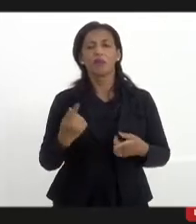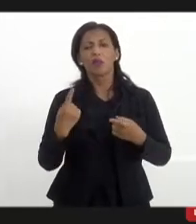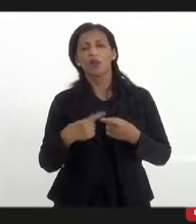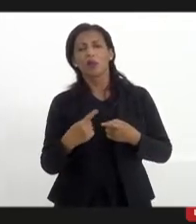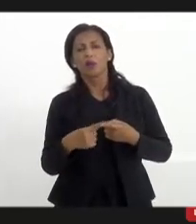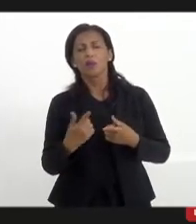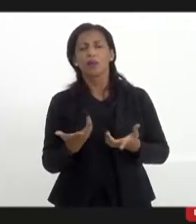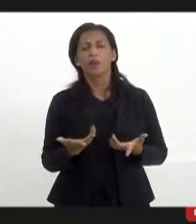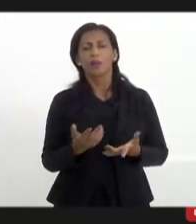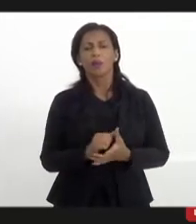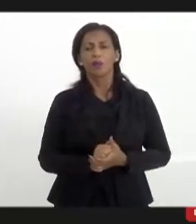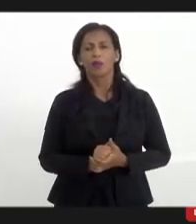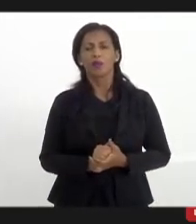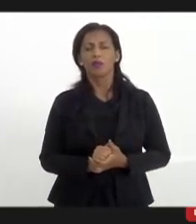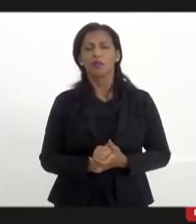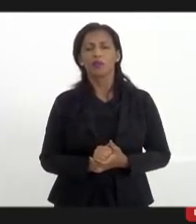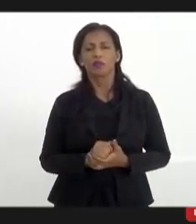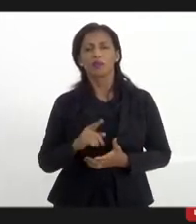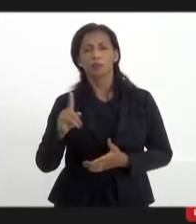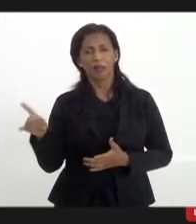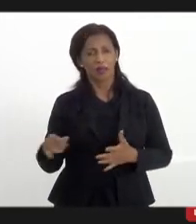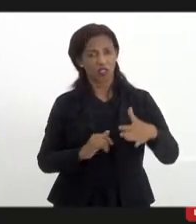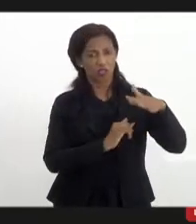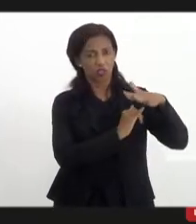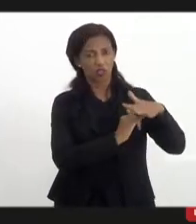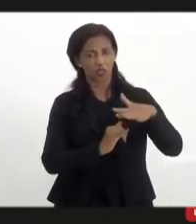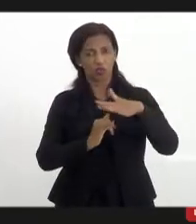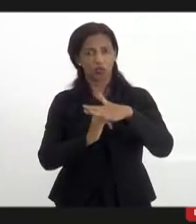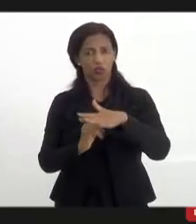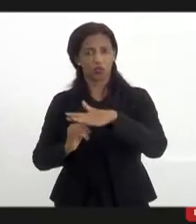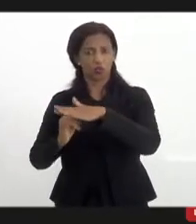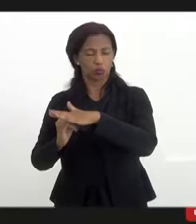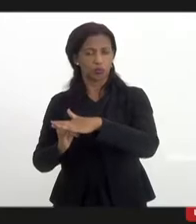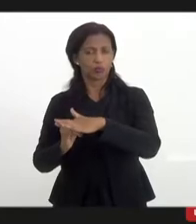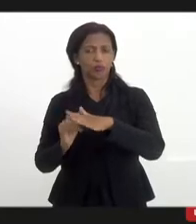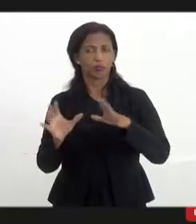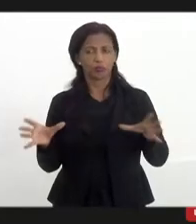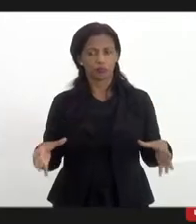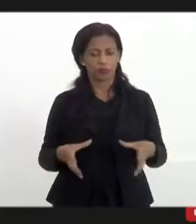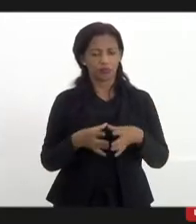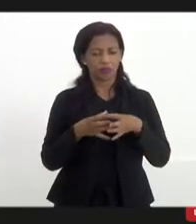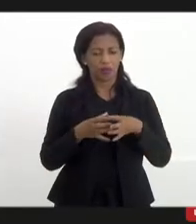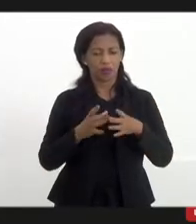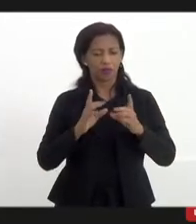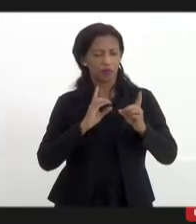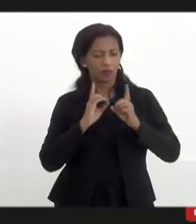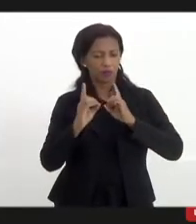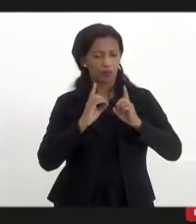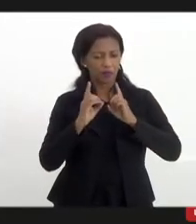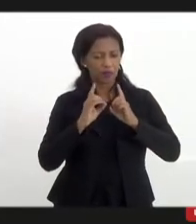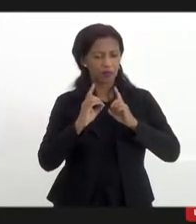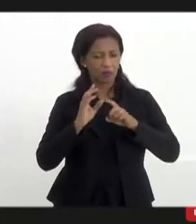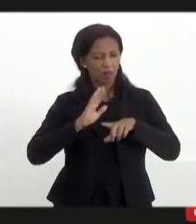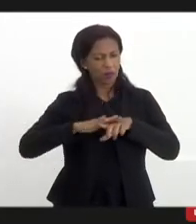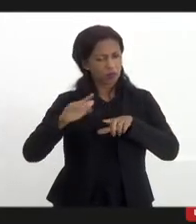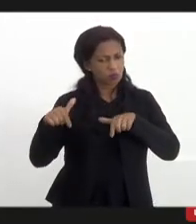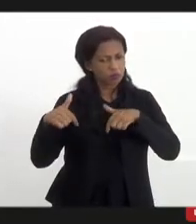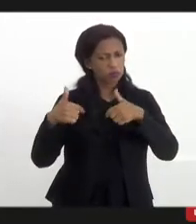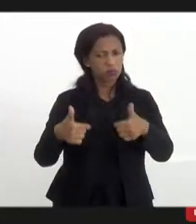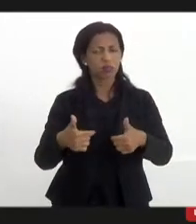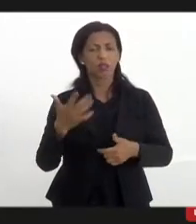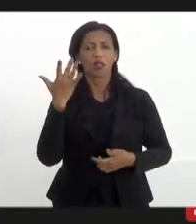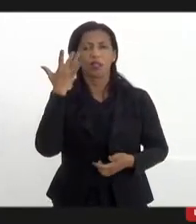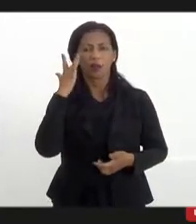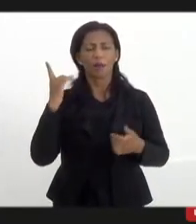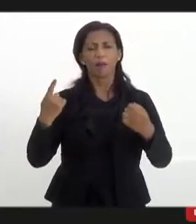não pega essas instituições que estão aqui, não faz o debate de forma proativa? Eu acho